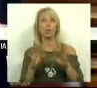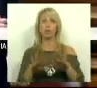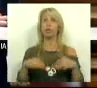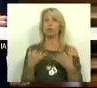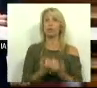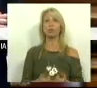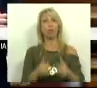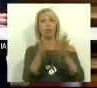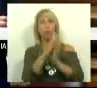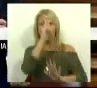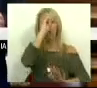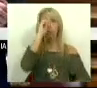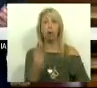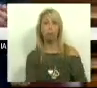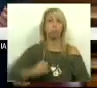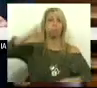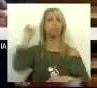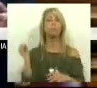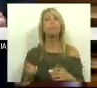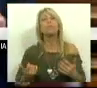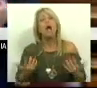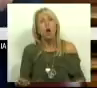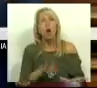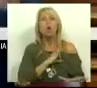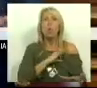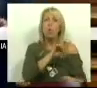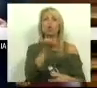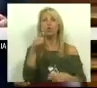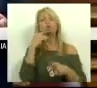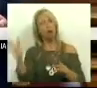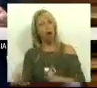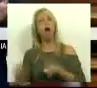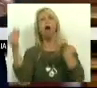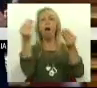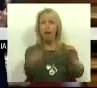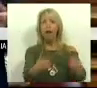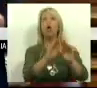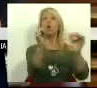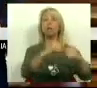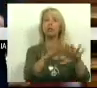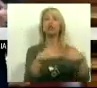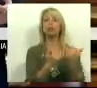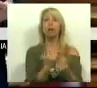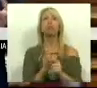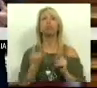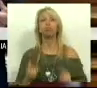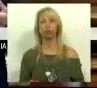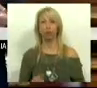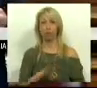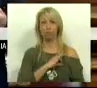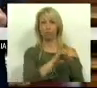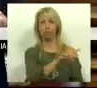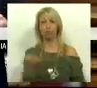desrespeitado. E os Srs. agora dizem assim, vamos remeter para a consistação social. Porquê? Porque os Srs.